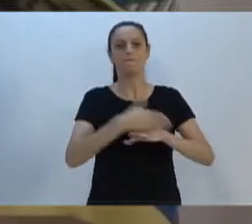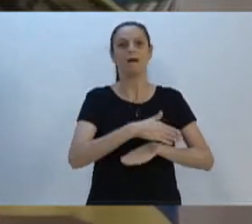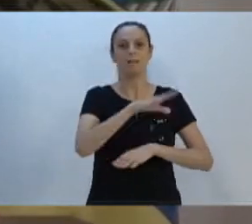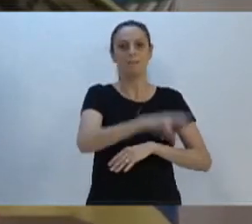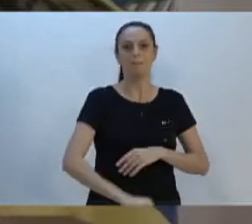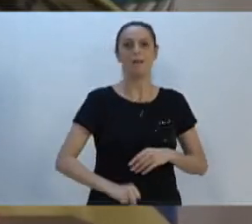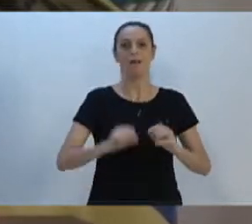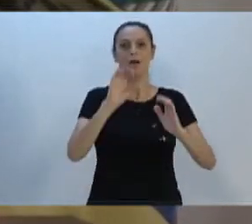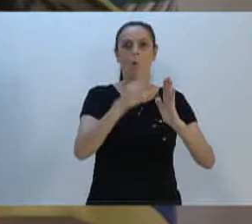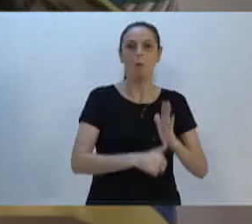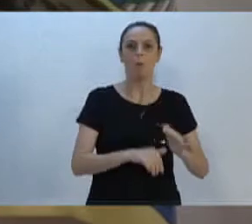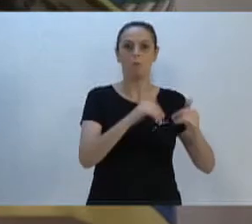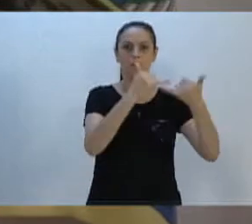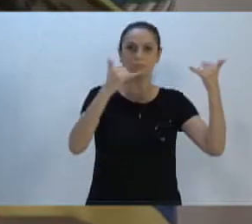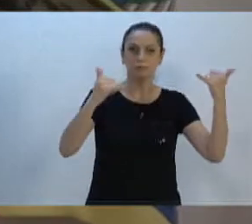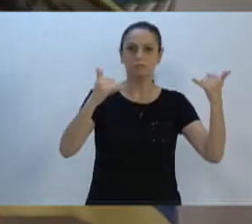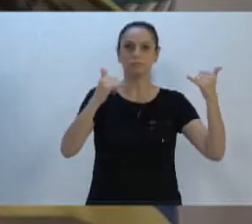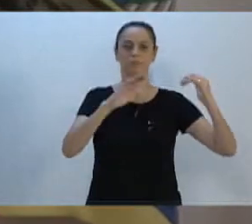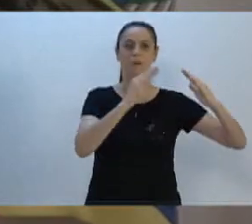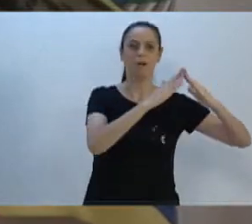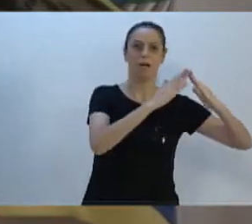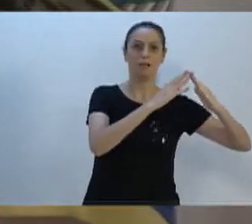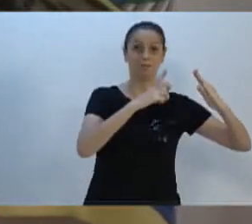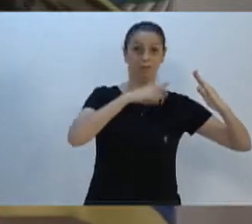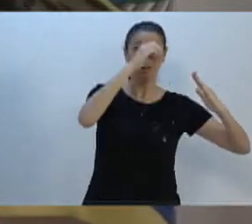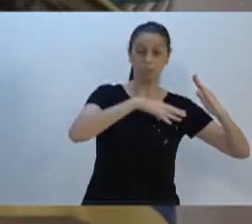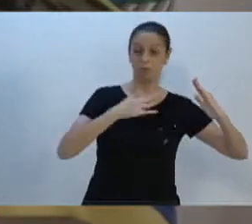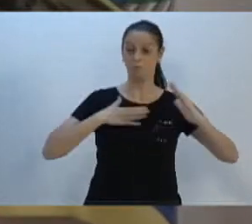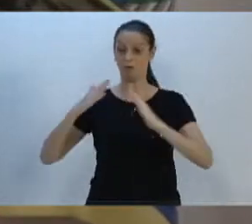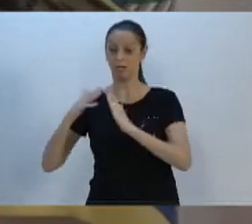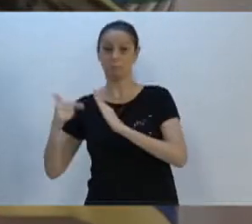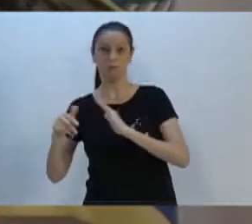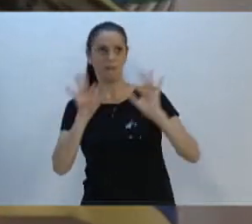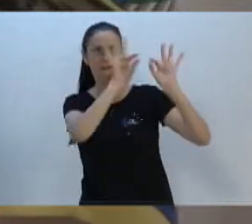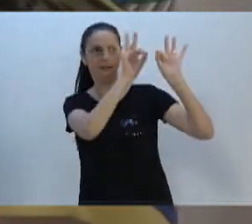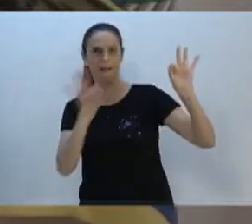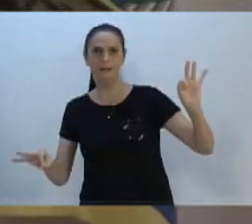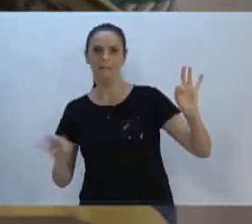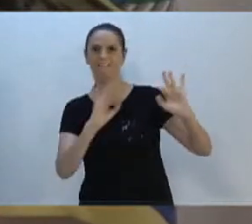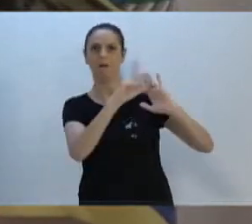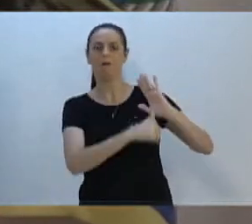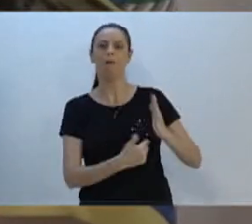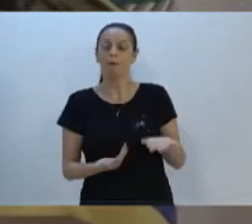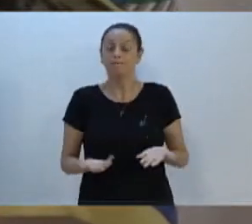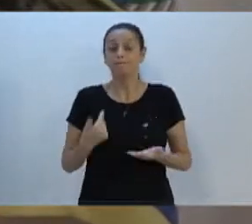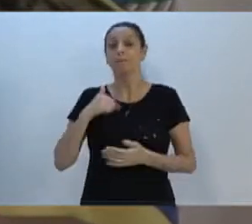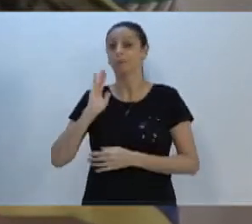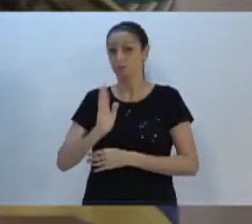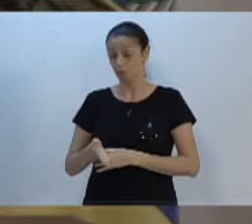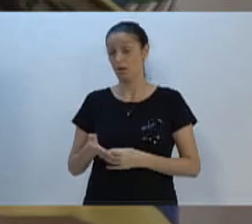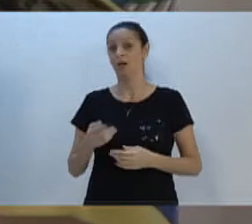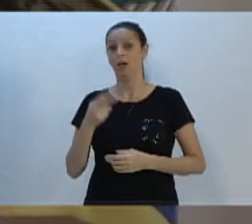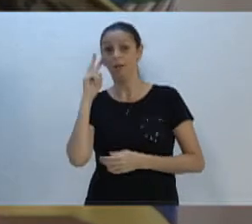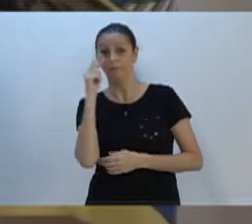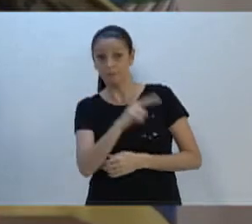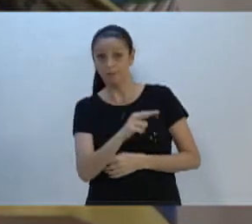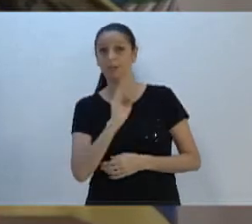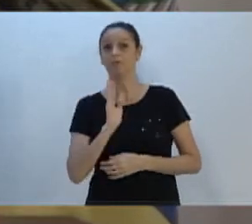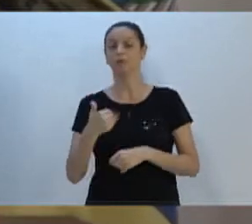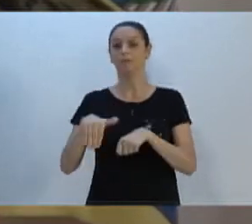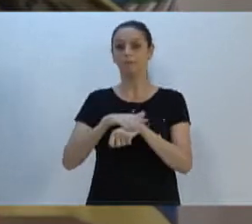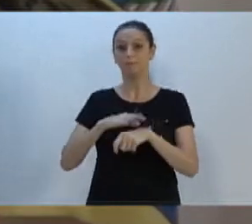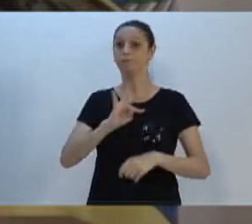importante que aconteça. Eu já disse para os senhores que eu fiz visita em loco com a comissão desta casa, com técnicos da